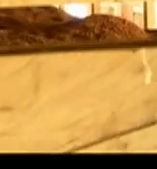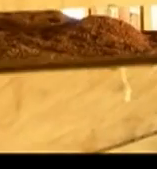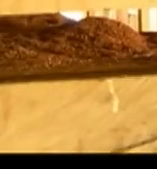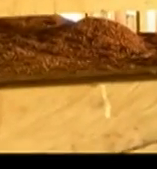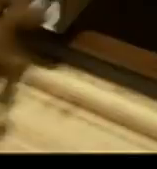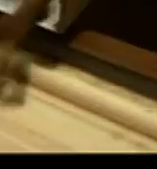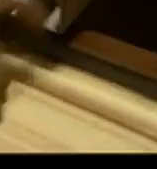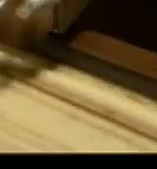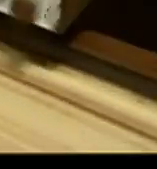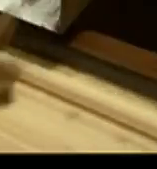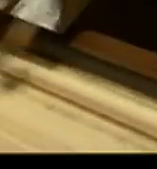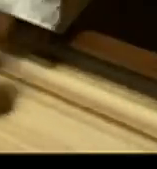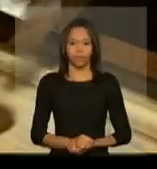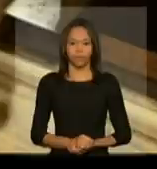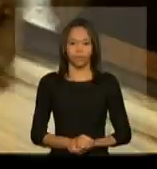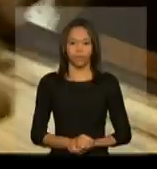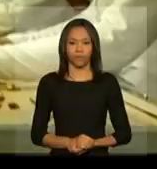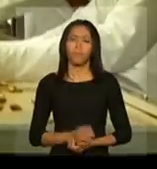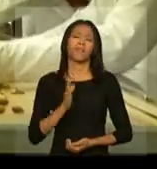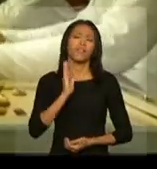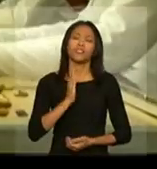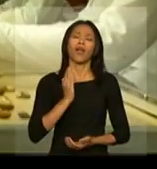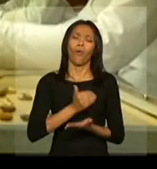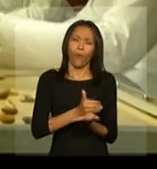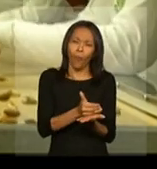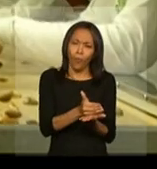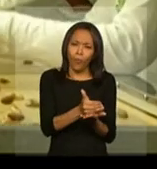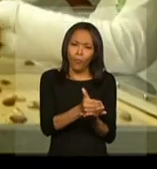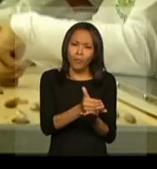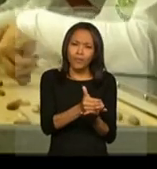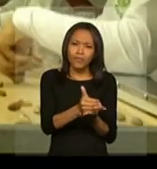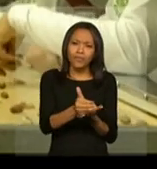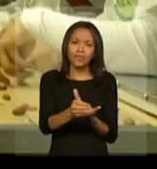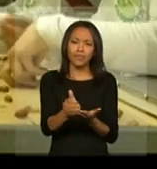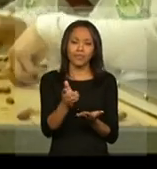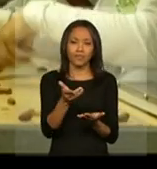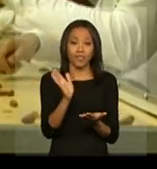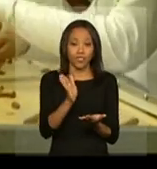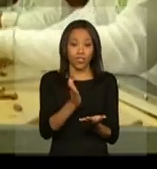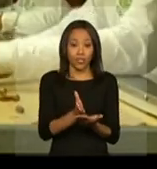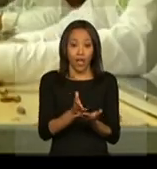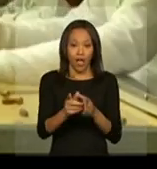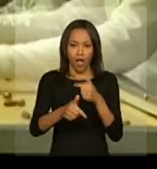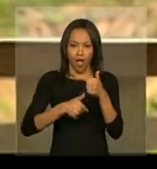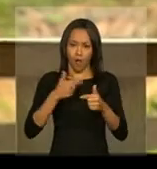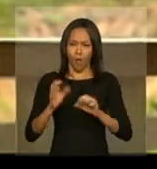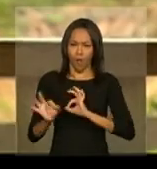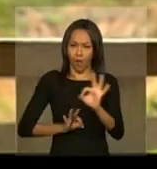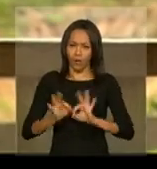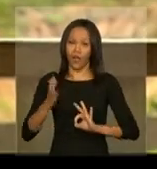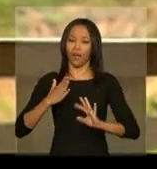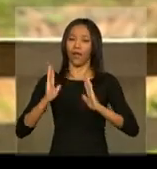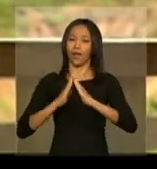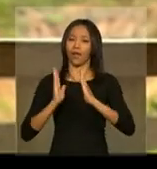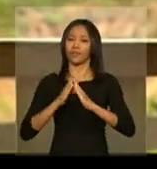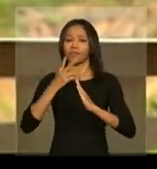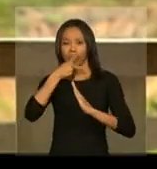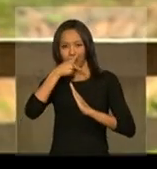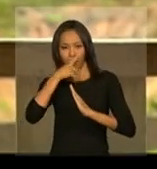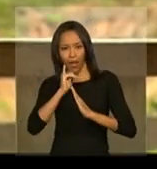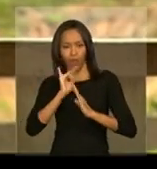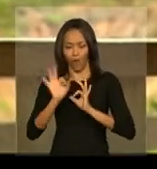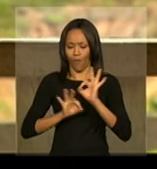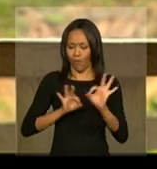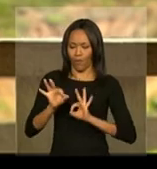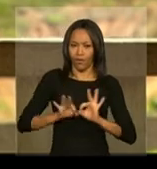A gente já começou um bocado de coisas. A gente reitou as casas do meu pai, ele arrumou